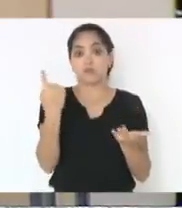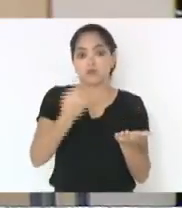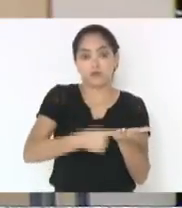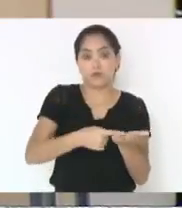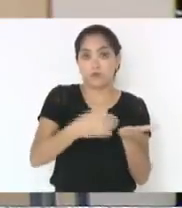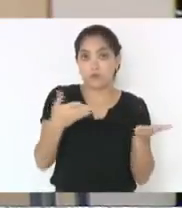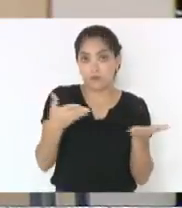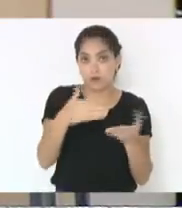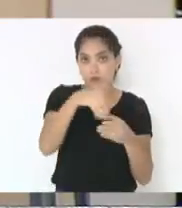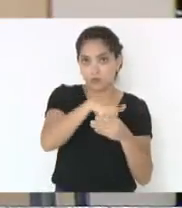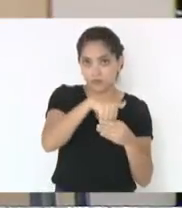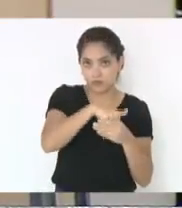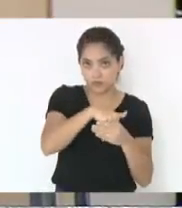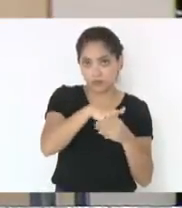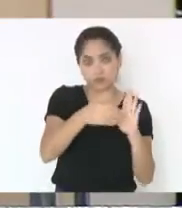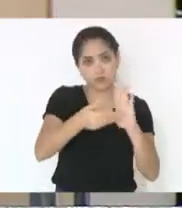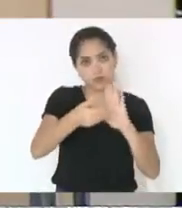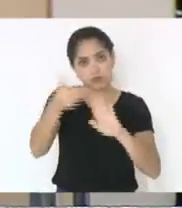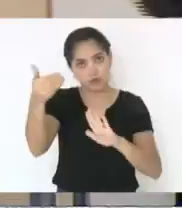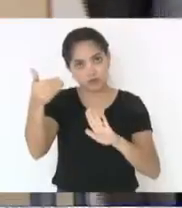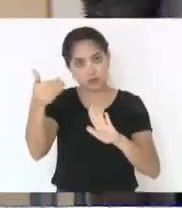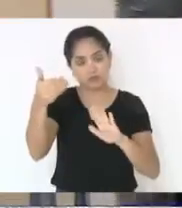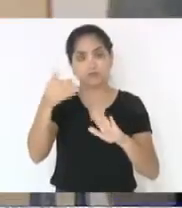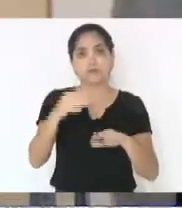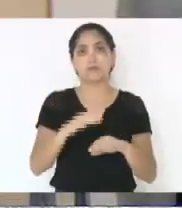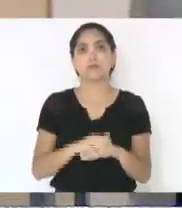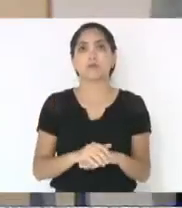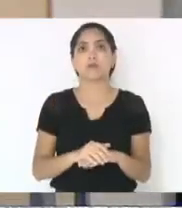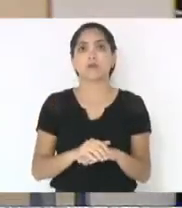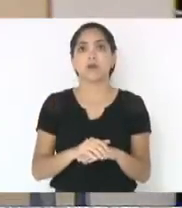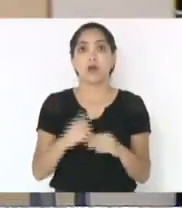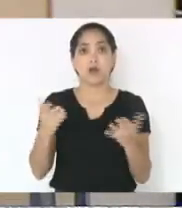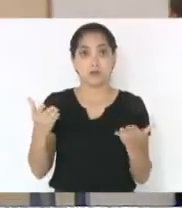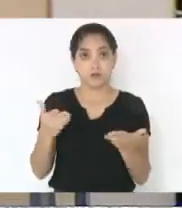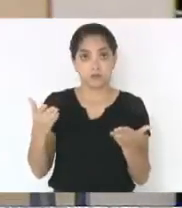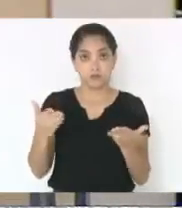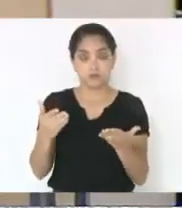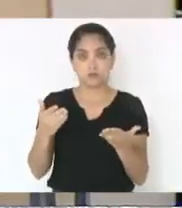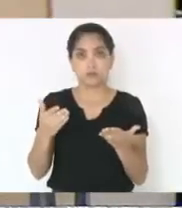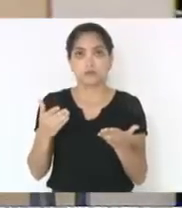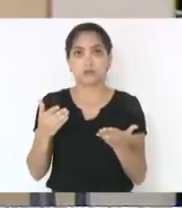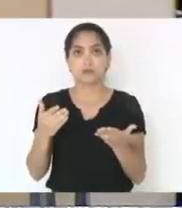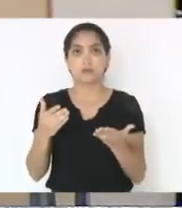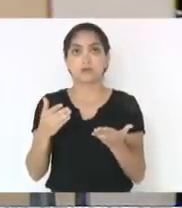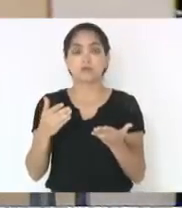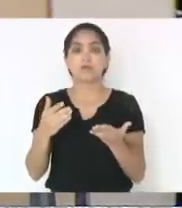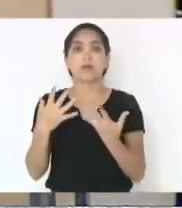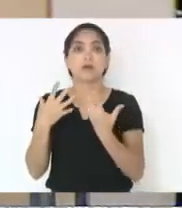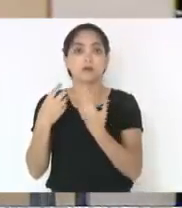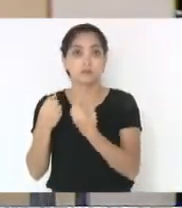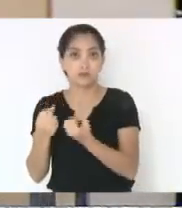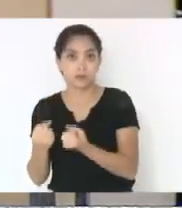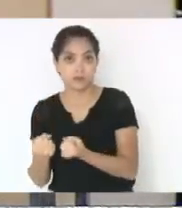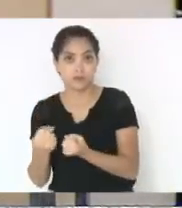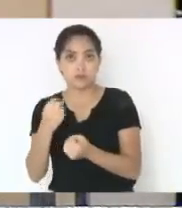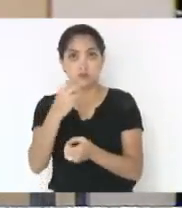hoje, portanto, fica fora da pauta. Nós vamos deliberar a admissibilidade da